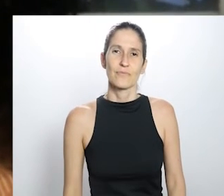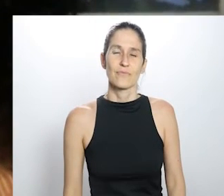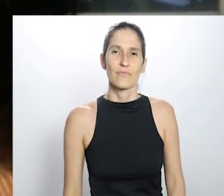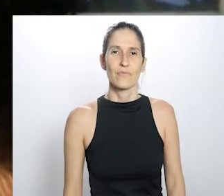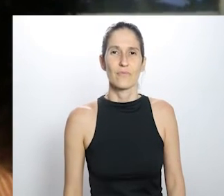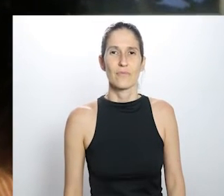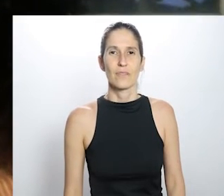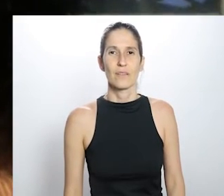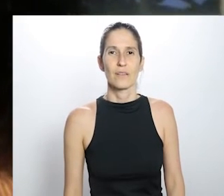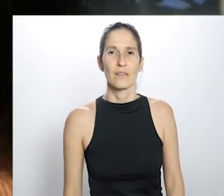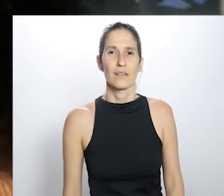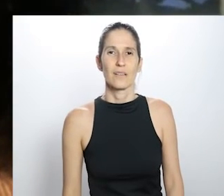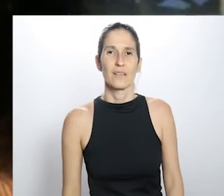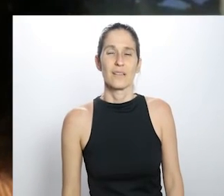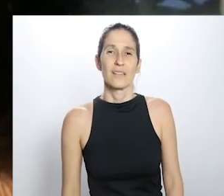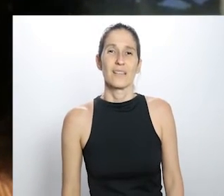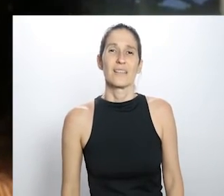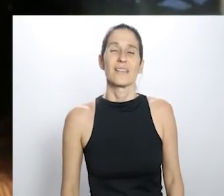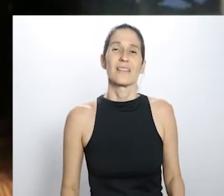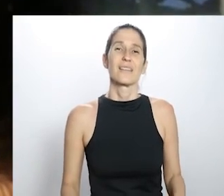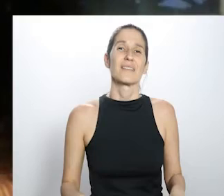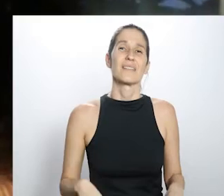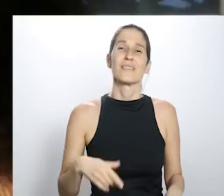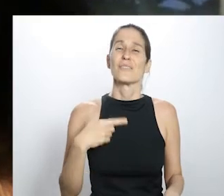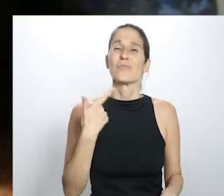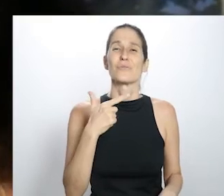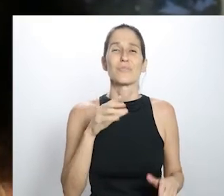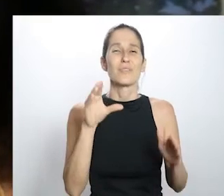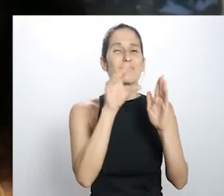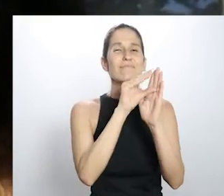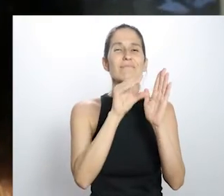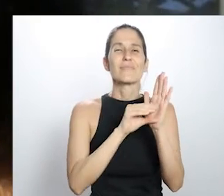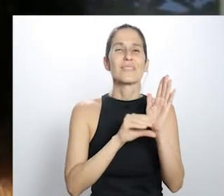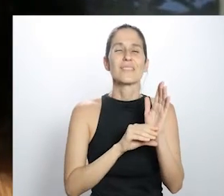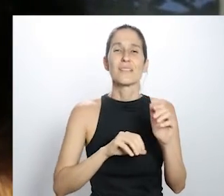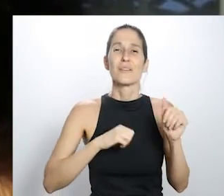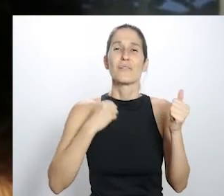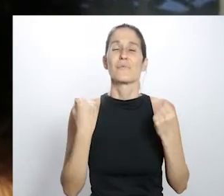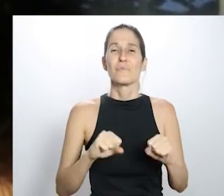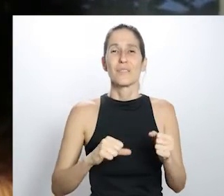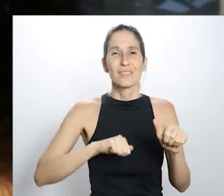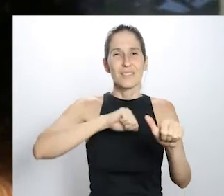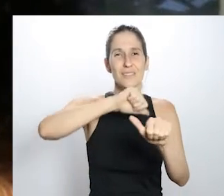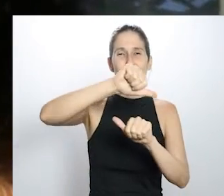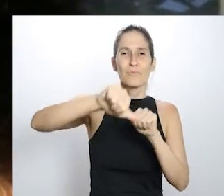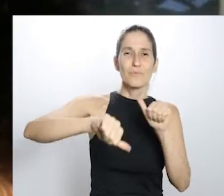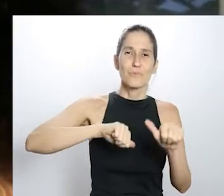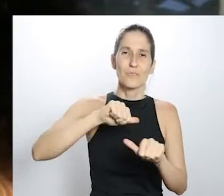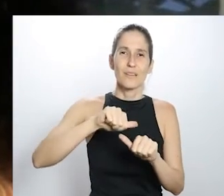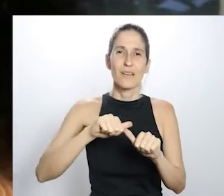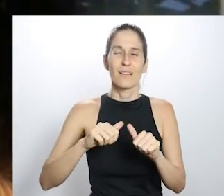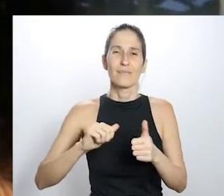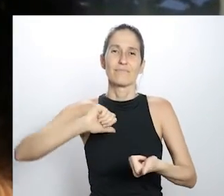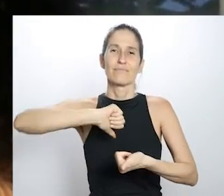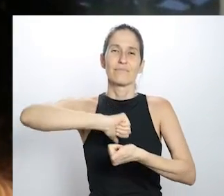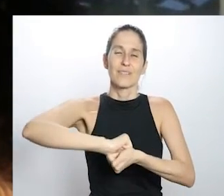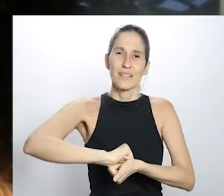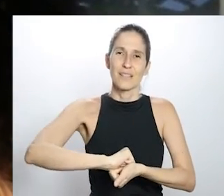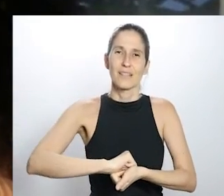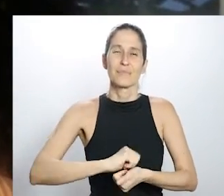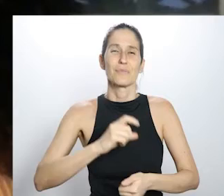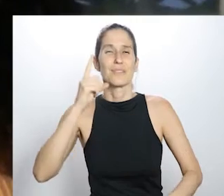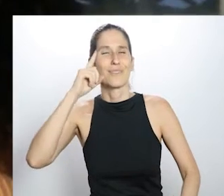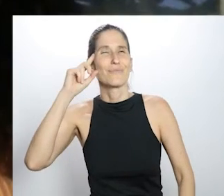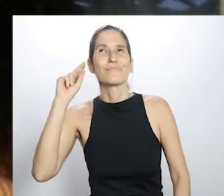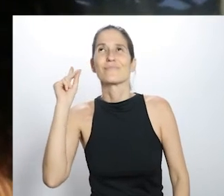E fora que a gente perde, a gente não tem mais prazos, a gente tem que realmente reorganizar todo o cotidiano, né?